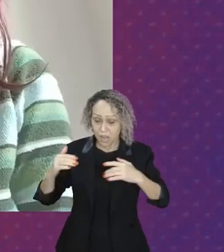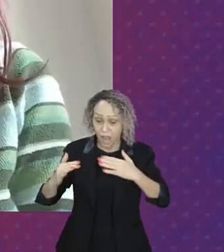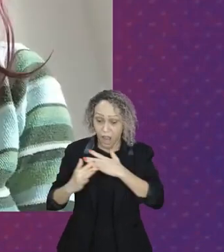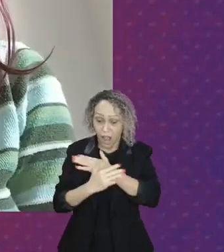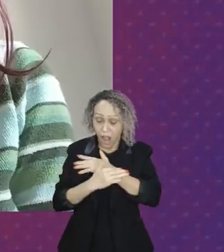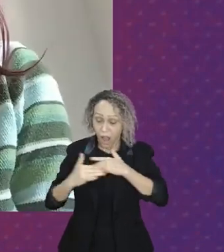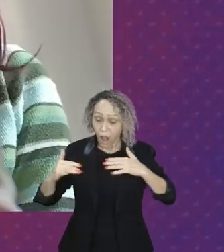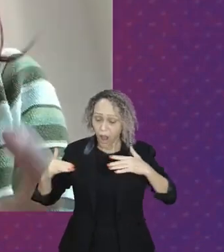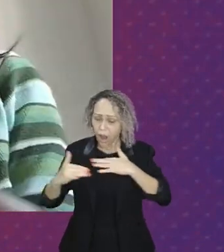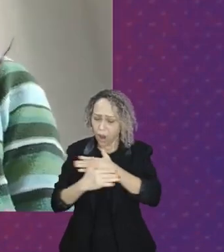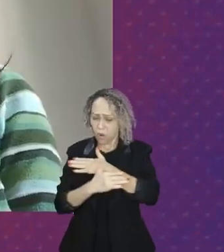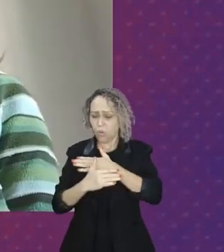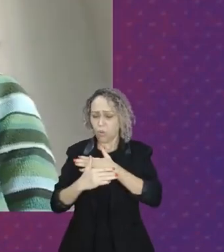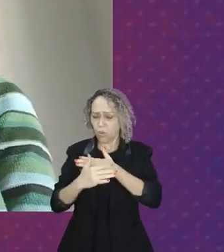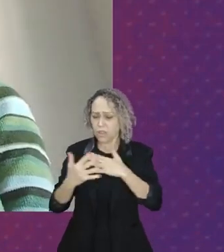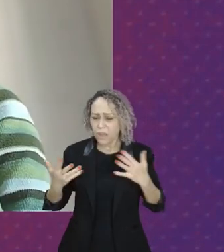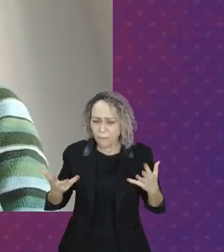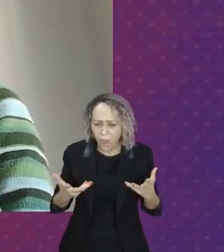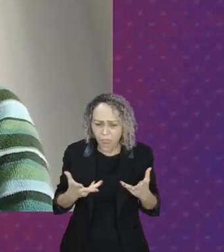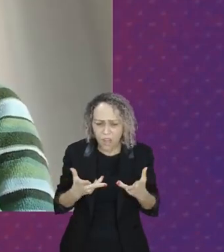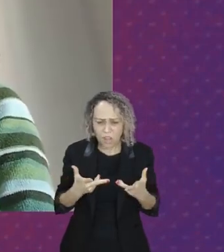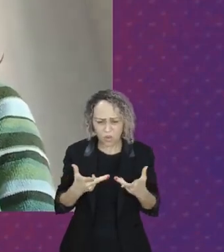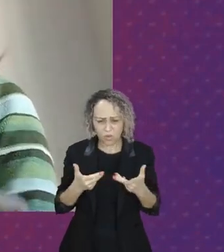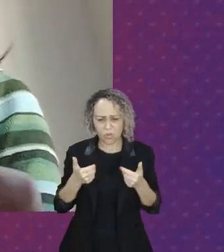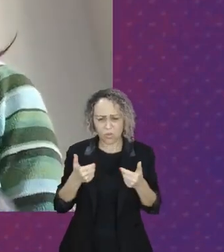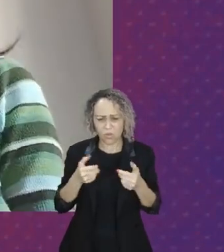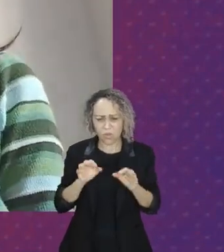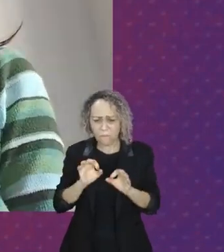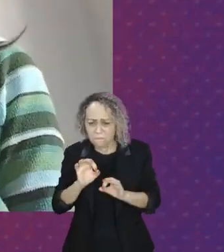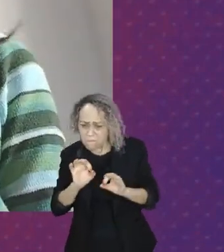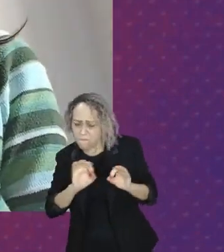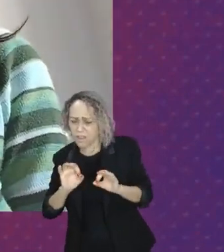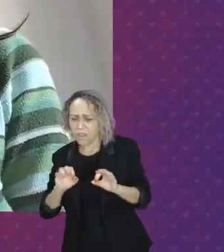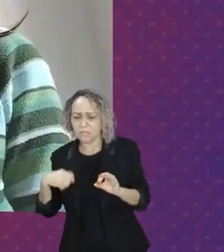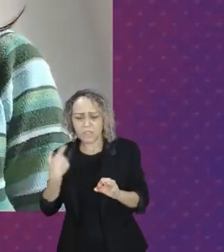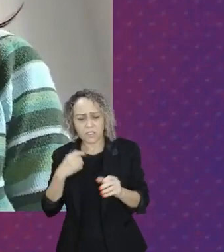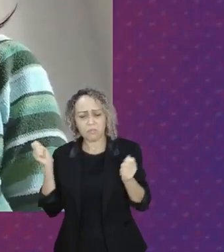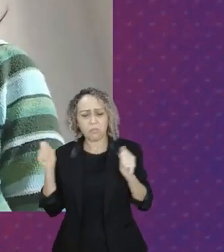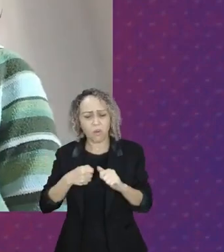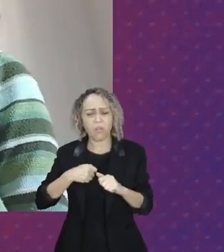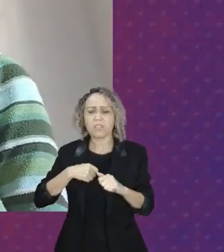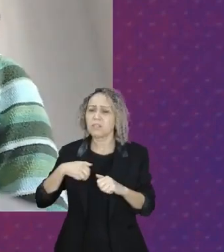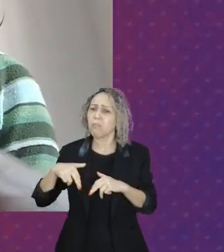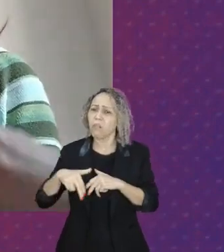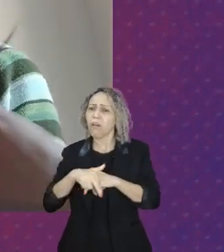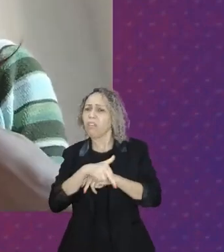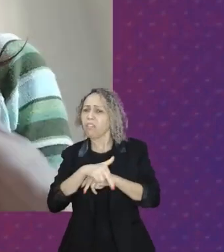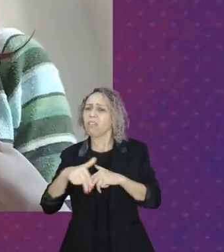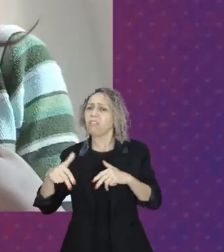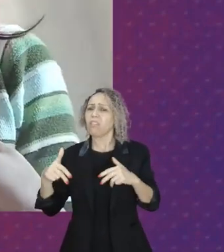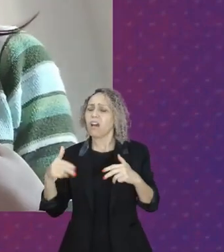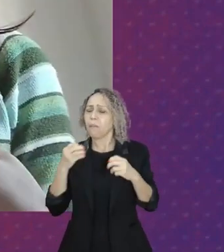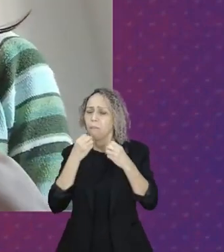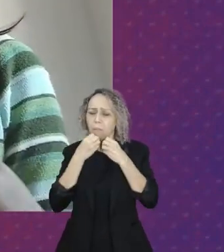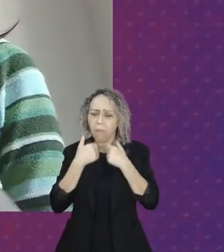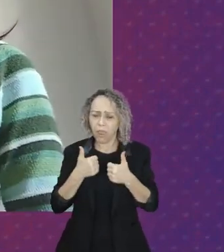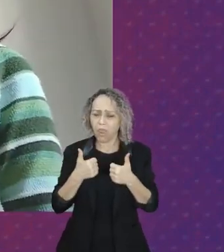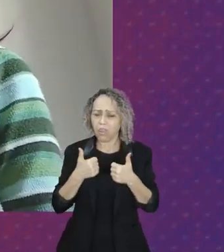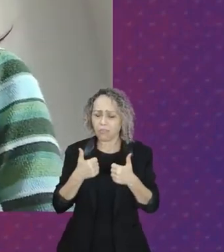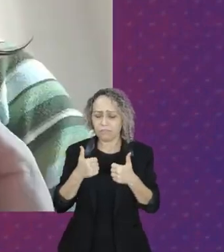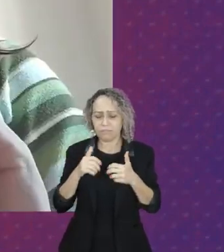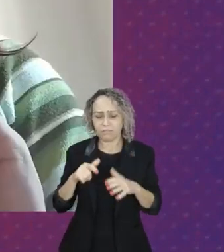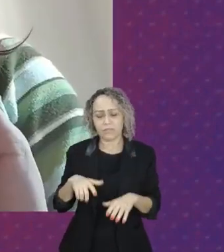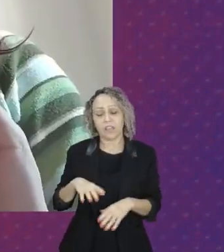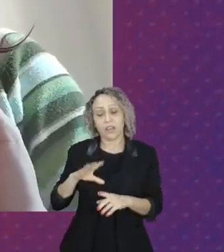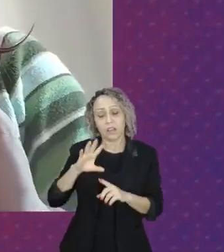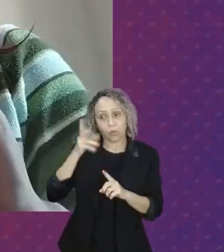proporcionando esses momentos de lazer e de cultura para o alimento da nossa alma.